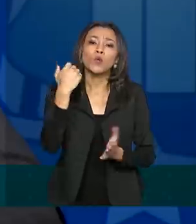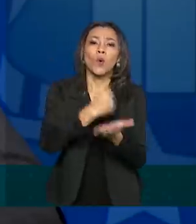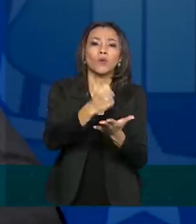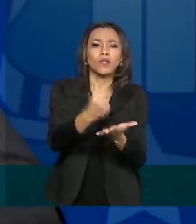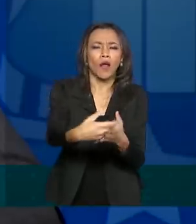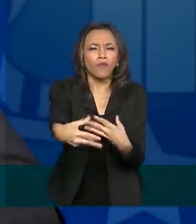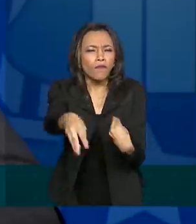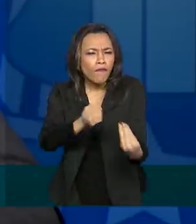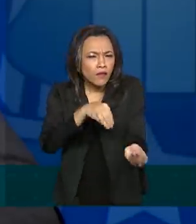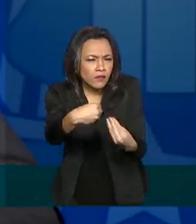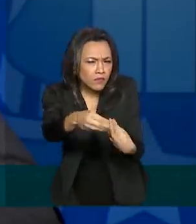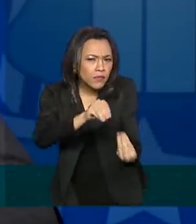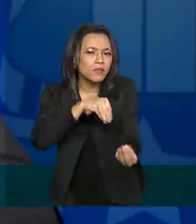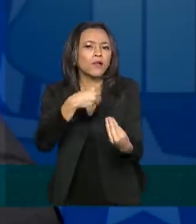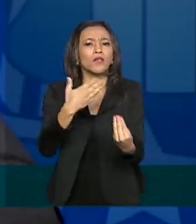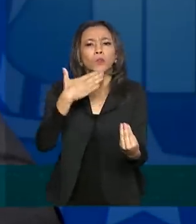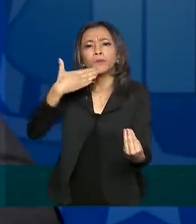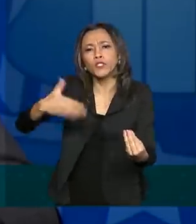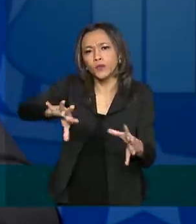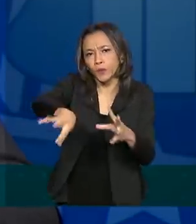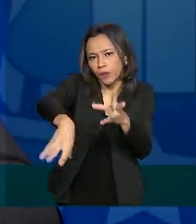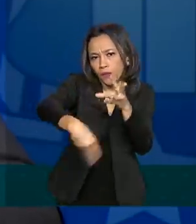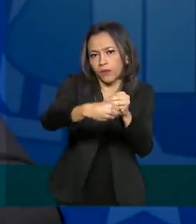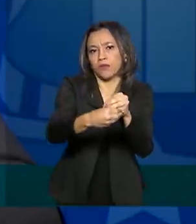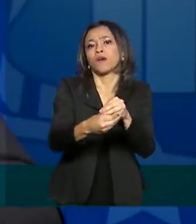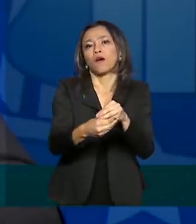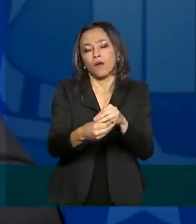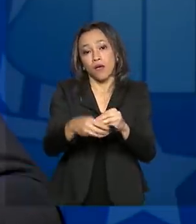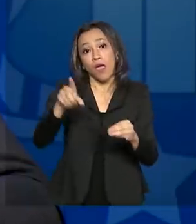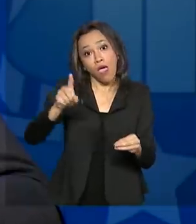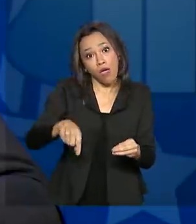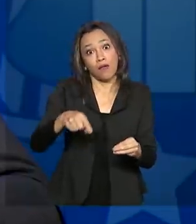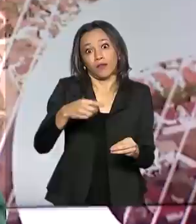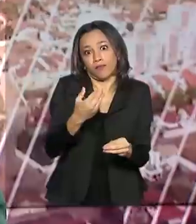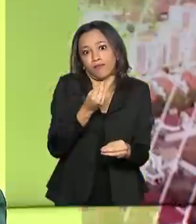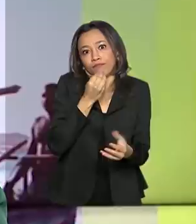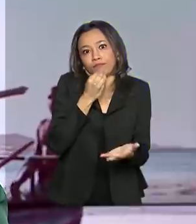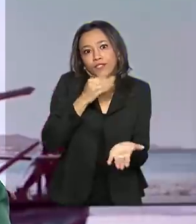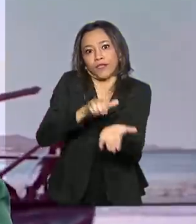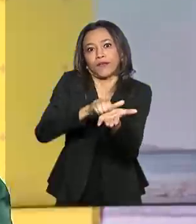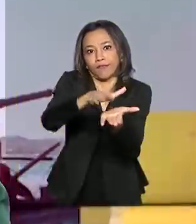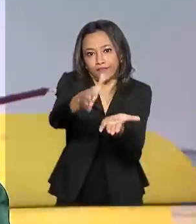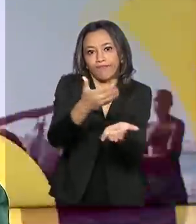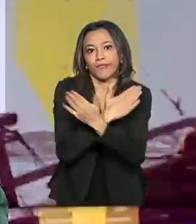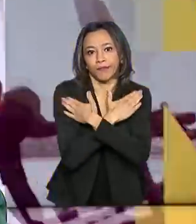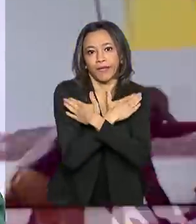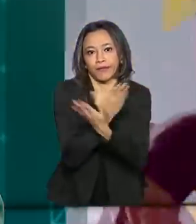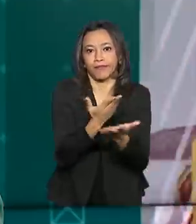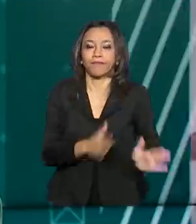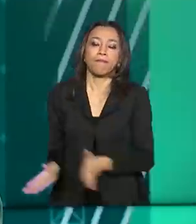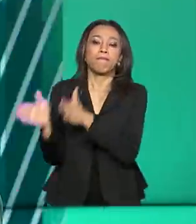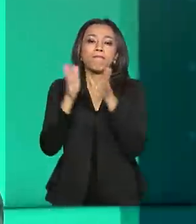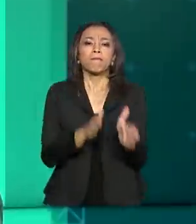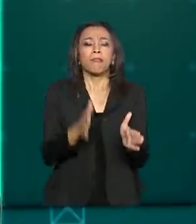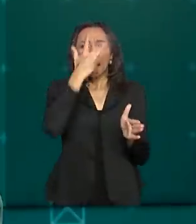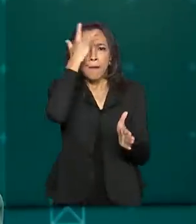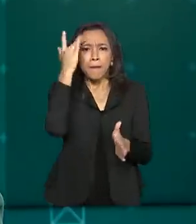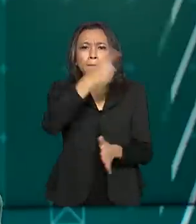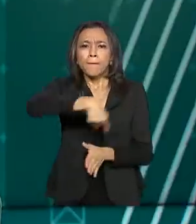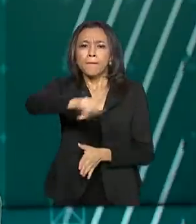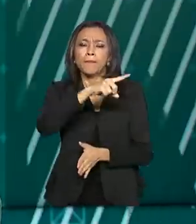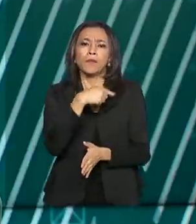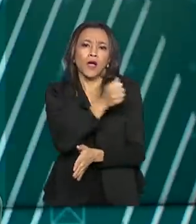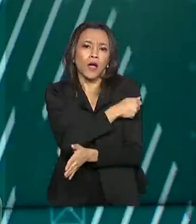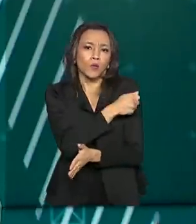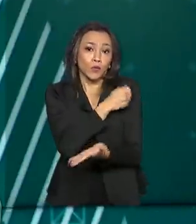forma, então pedindo a complementação, que poderiam ser no limite, pessoas que estariam sendo desempregadas. Estudantes que utilizam o Fundo de